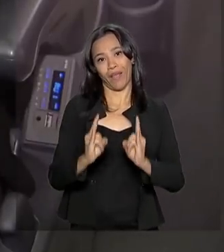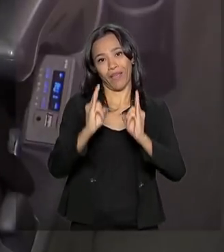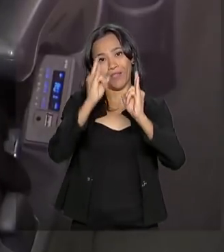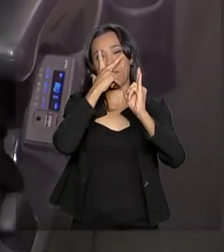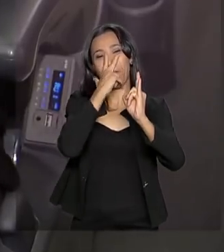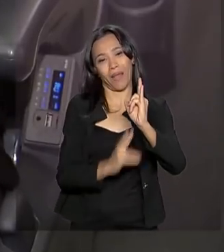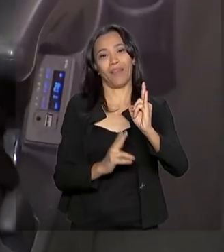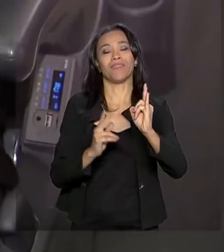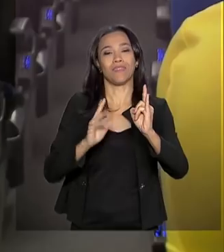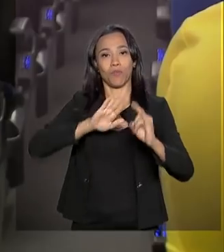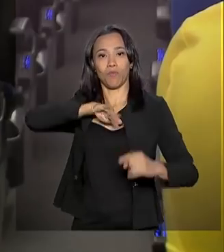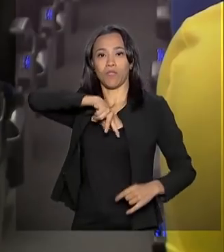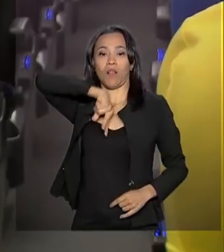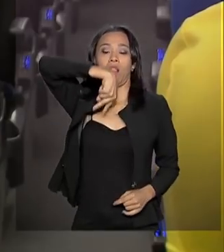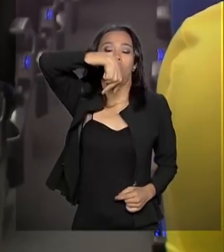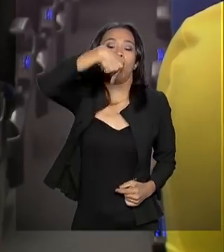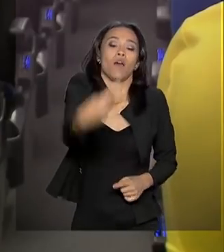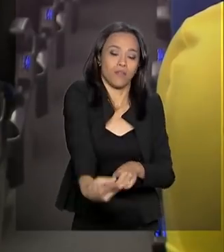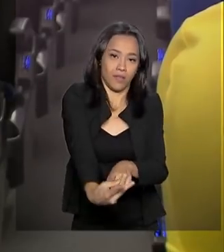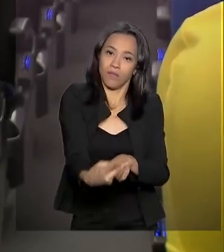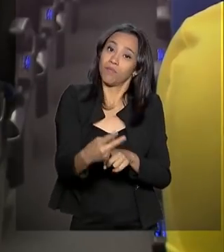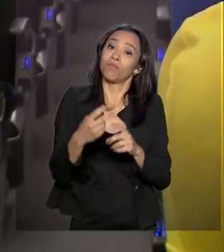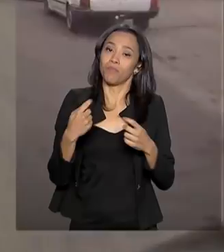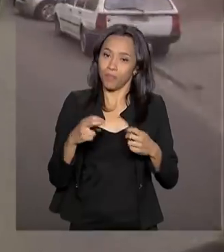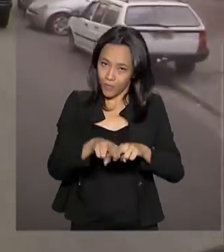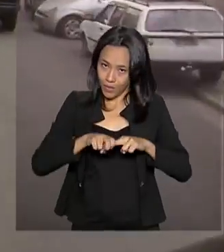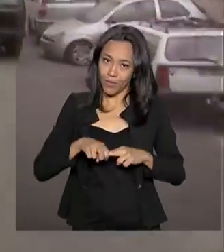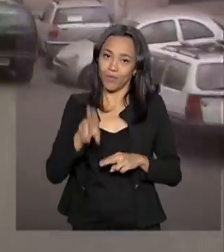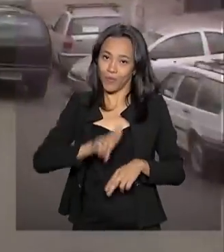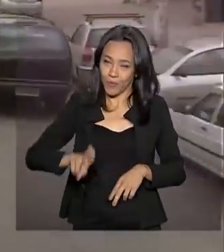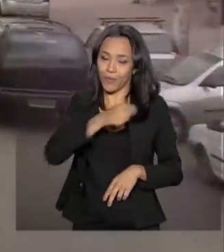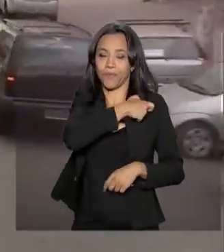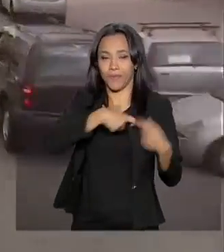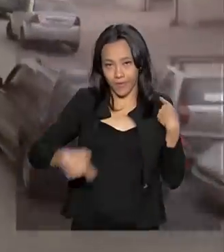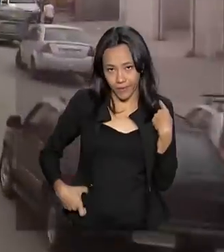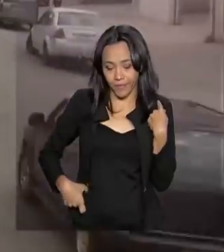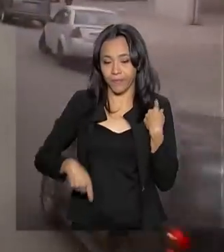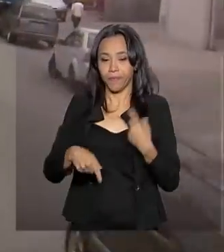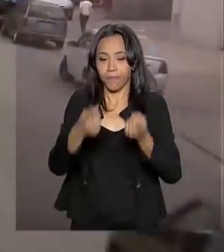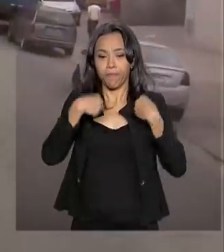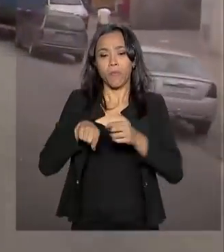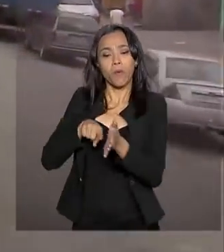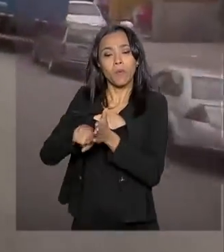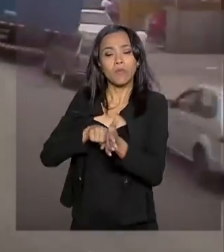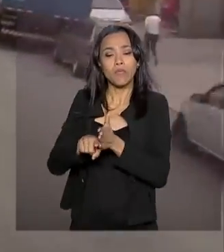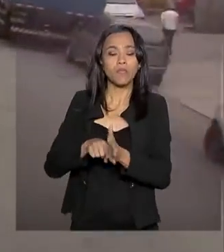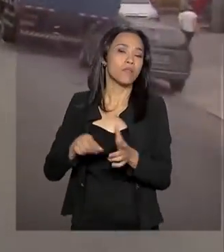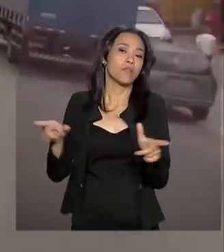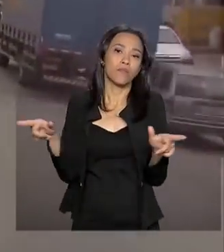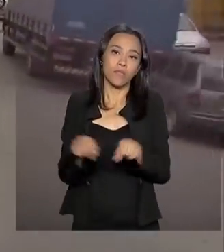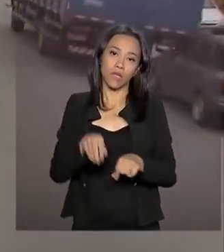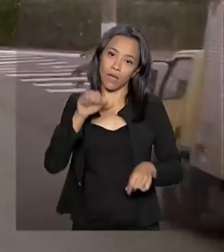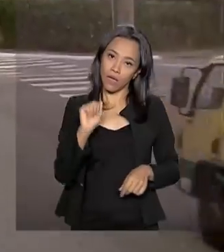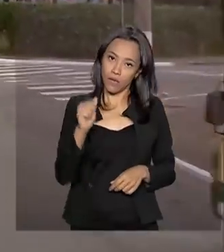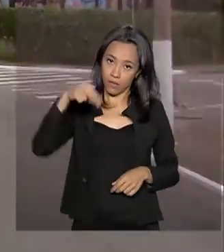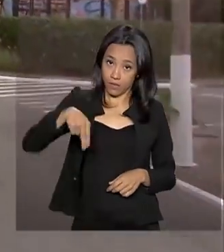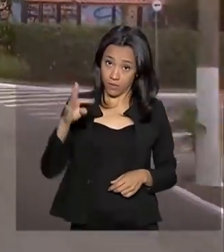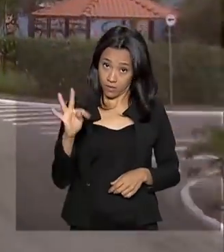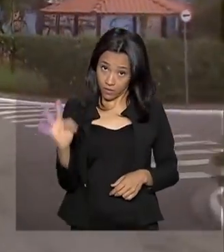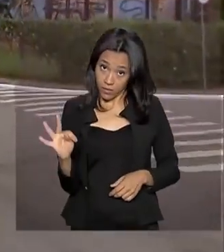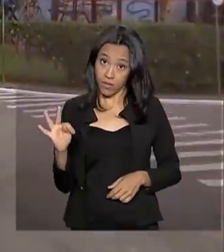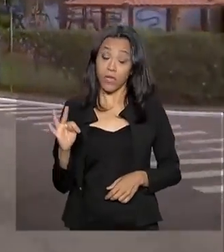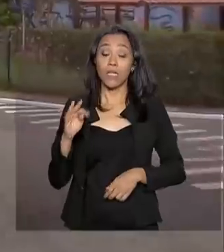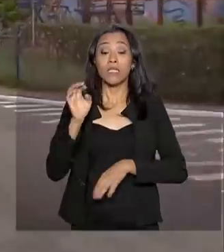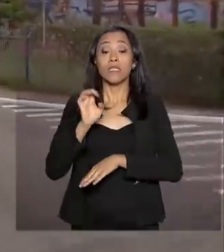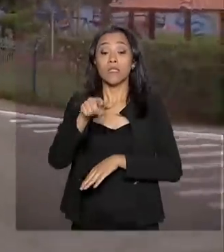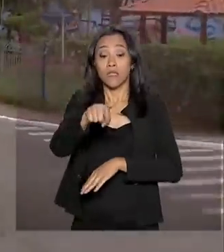nunca é demais usar o cinto de segurança. Um levantamento feito pela Agência Nacional de Transporte Terrestre em cidades